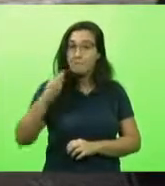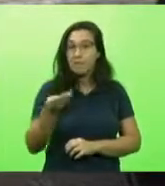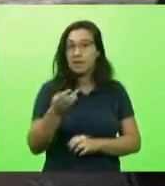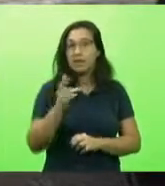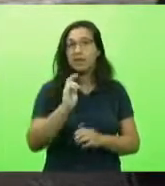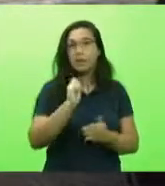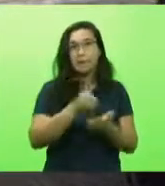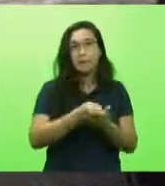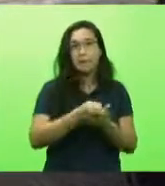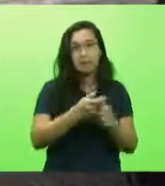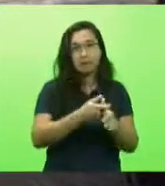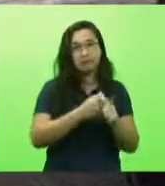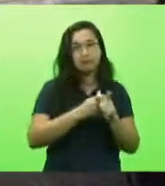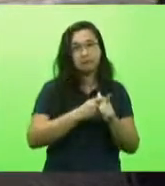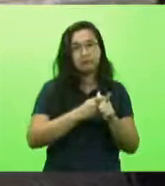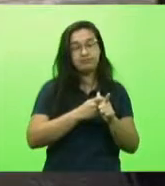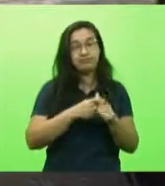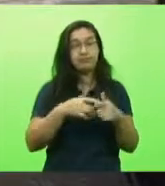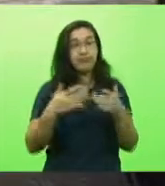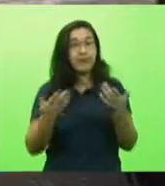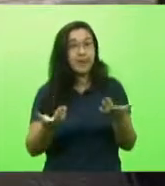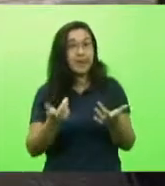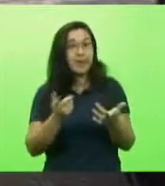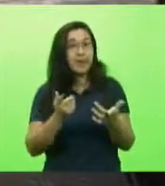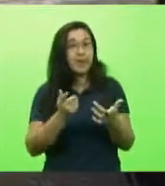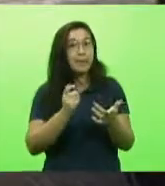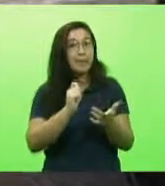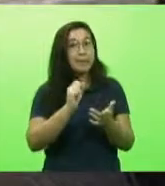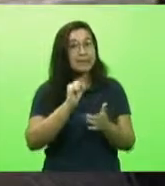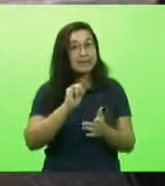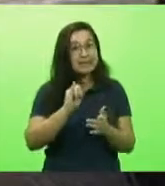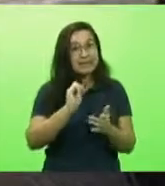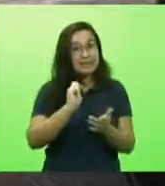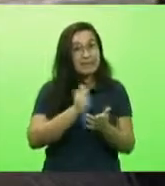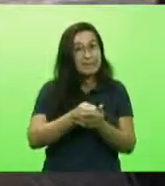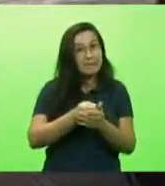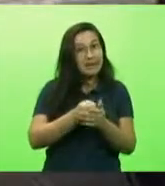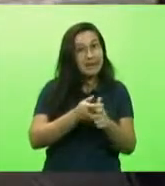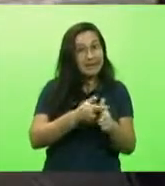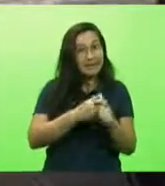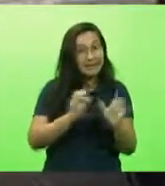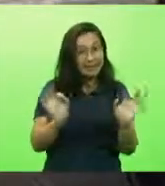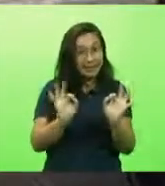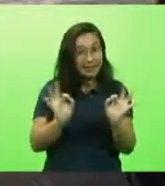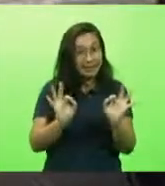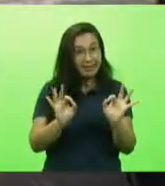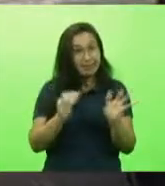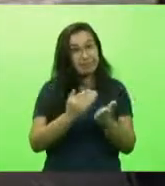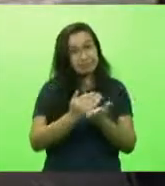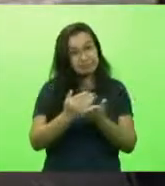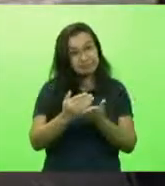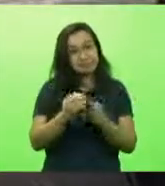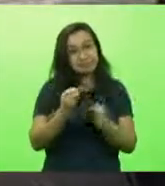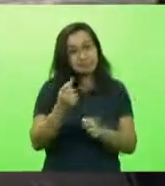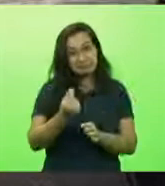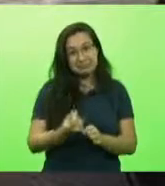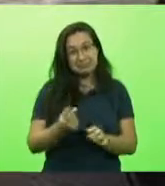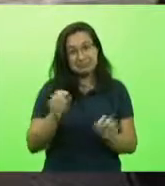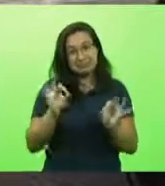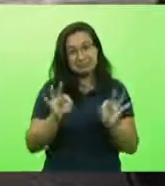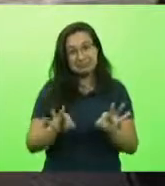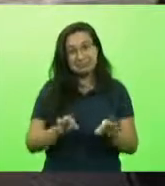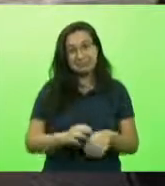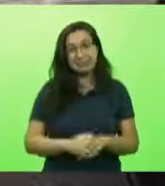de dívida também colaborou com esse superávit de 1,8 bilhões. Mas o que, de fato, importa aqui são outros dois